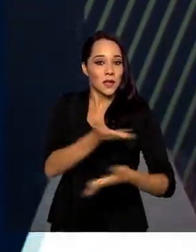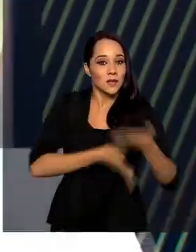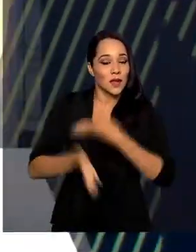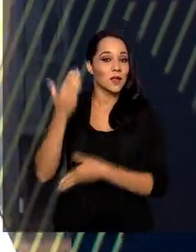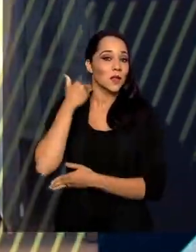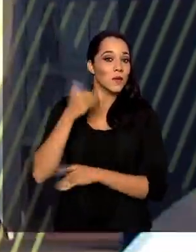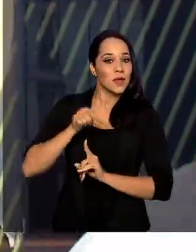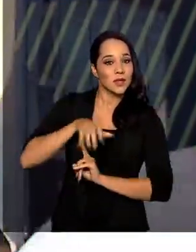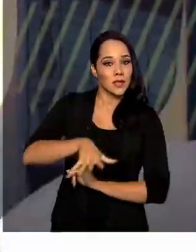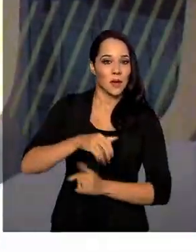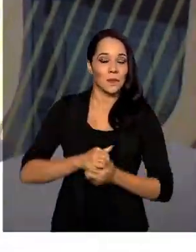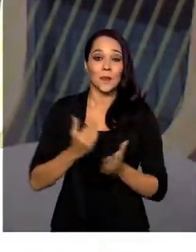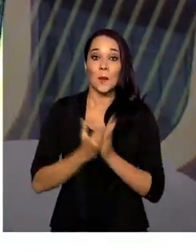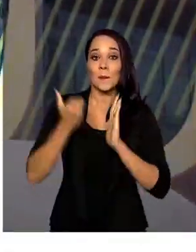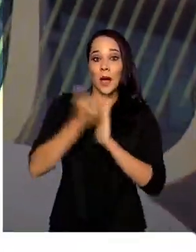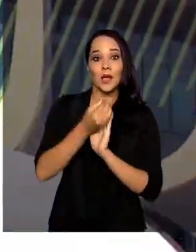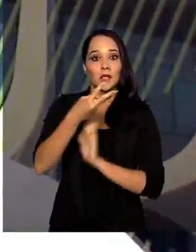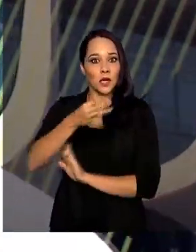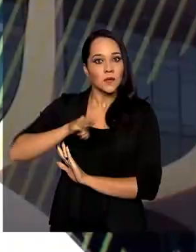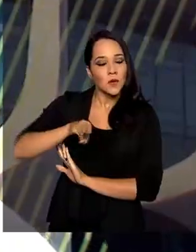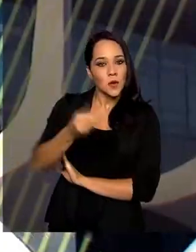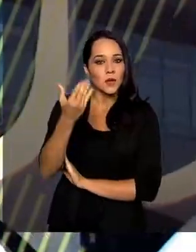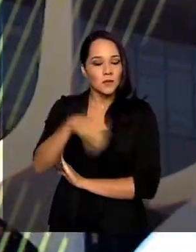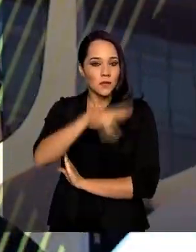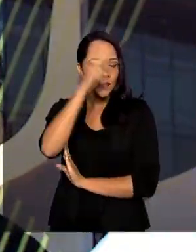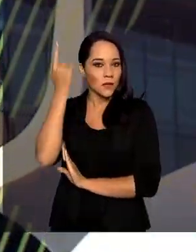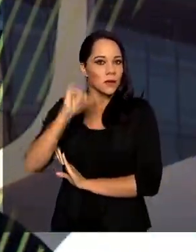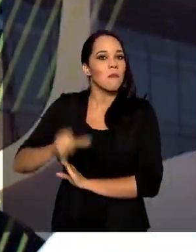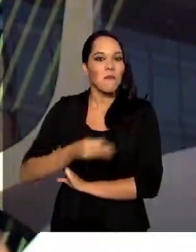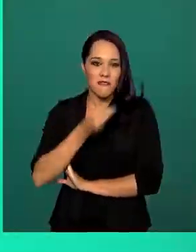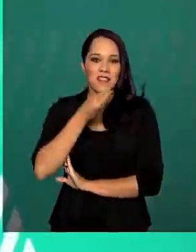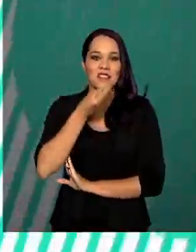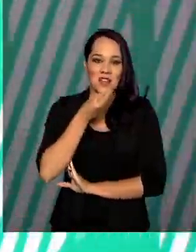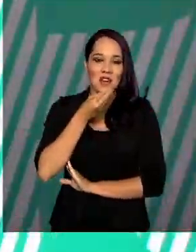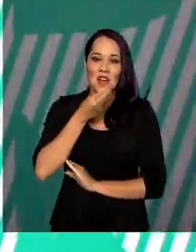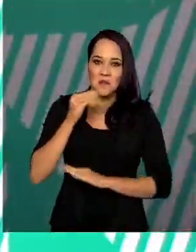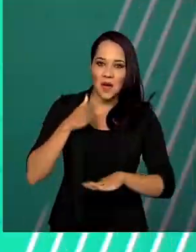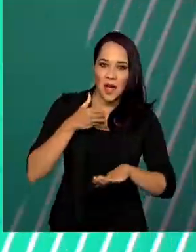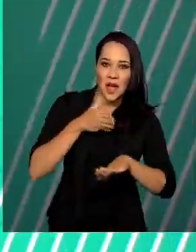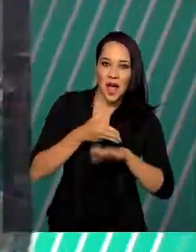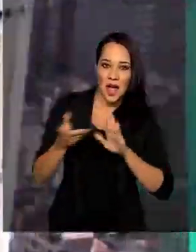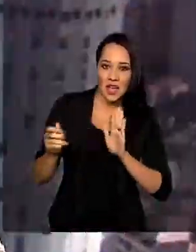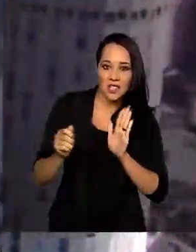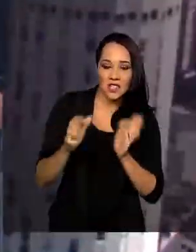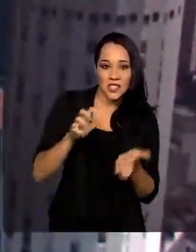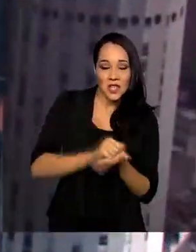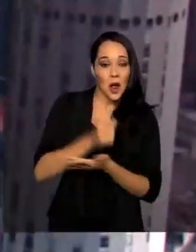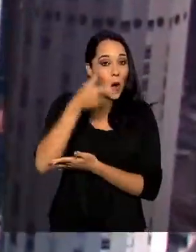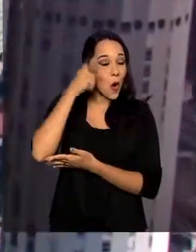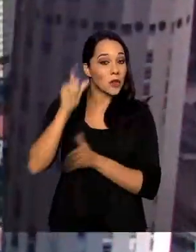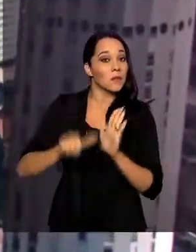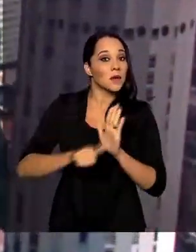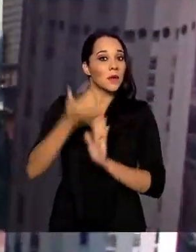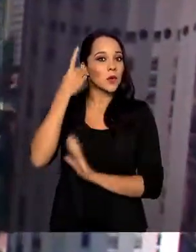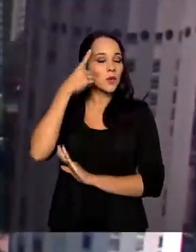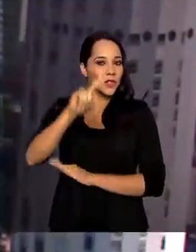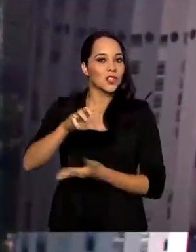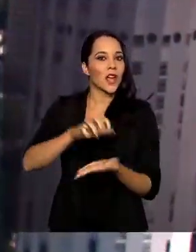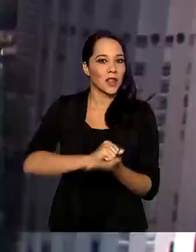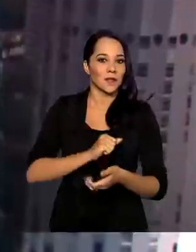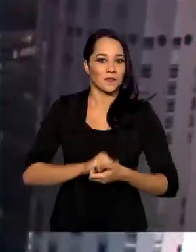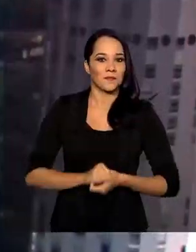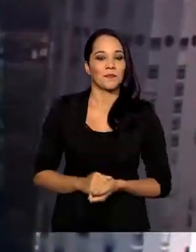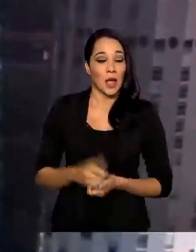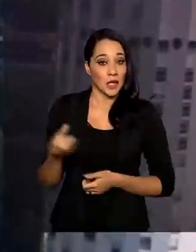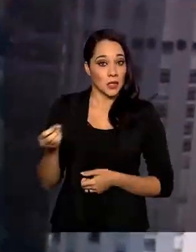Banco Central. Mais de 3 milhões e meio de pessoas aproveitaram para se registrar ontem, no primeiro dia de cadastramento. A